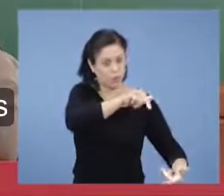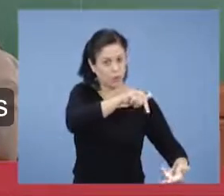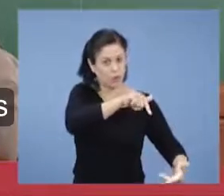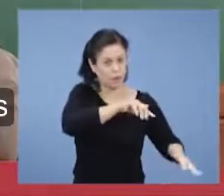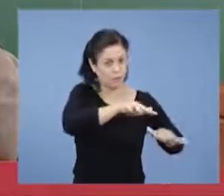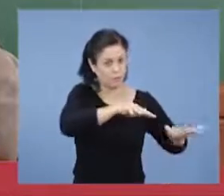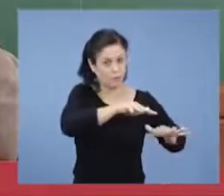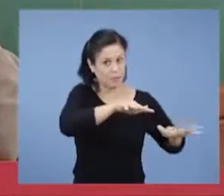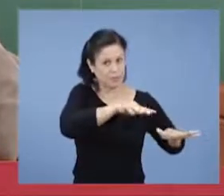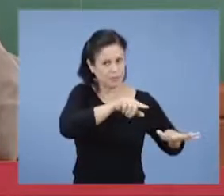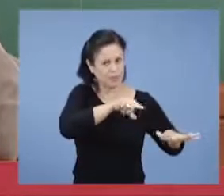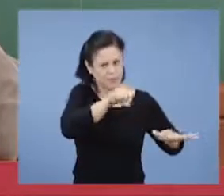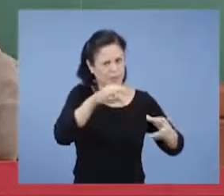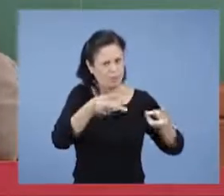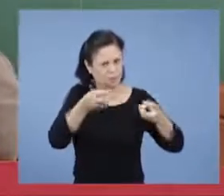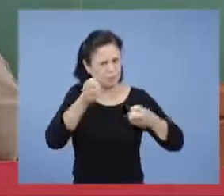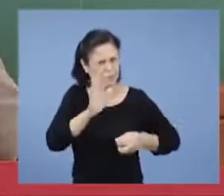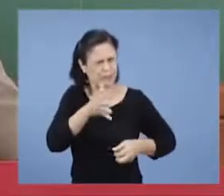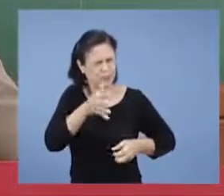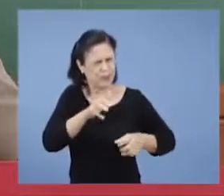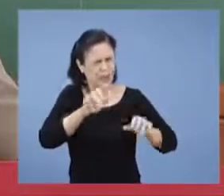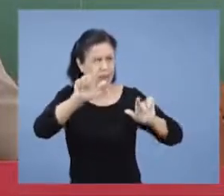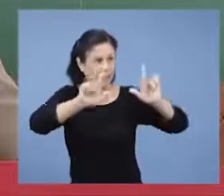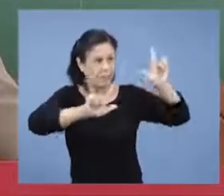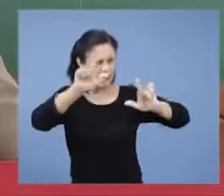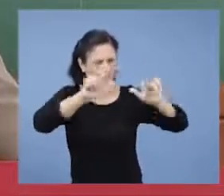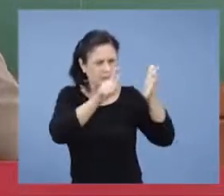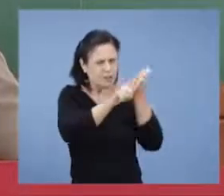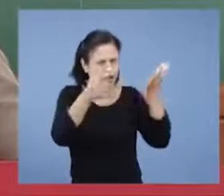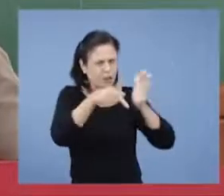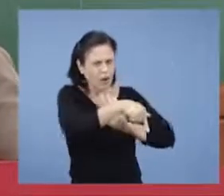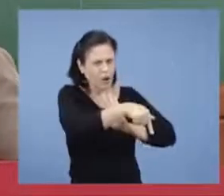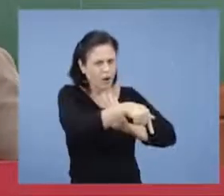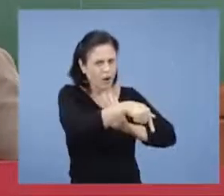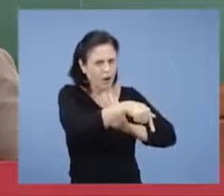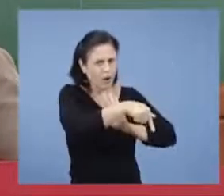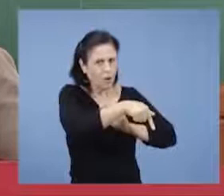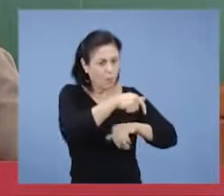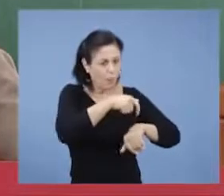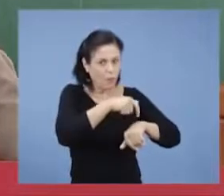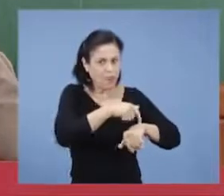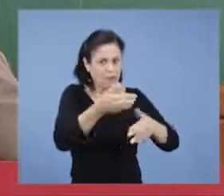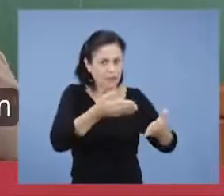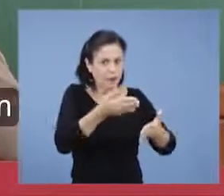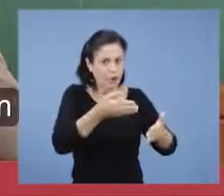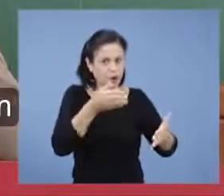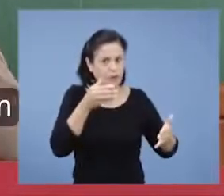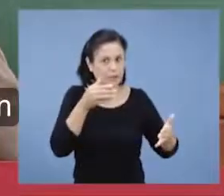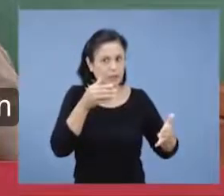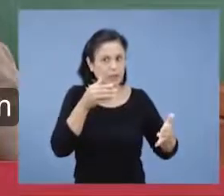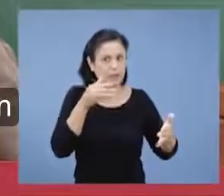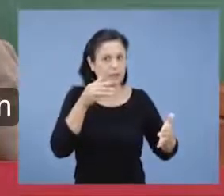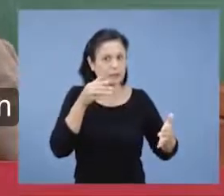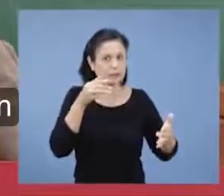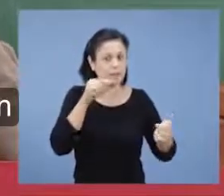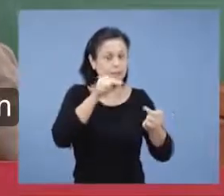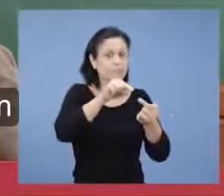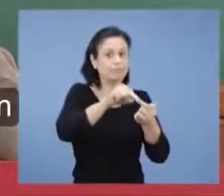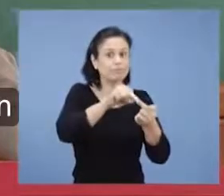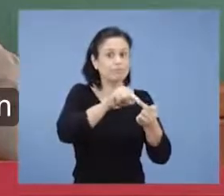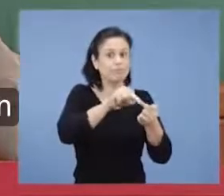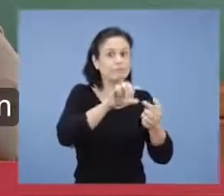a esse momento que está muito relacionado com esse tempo